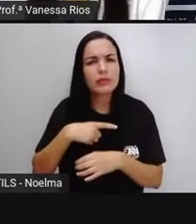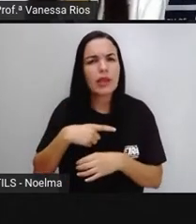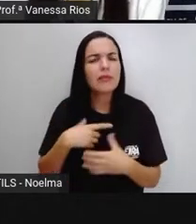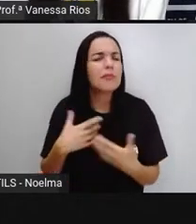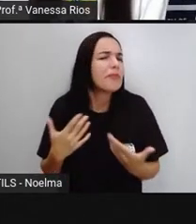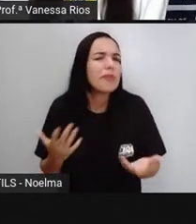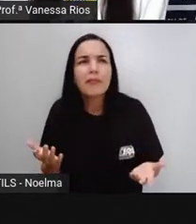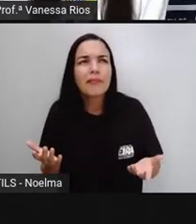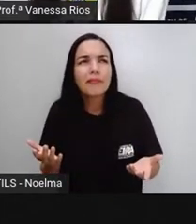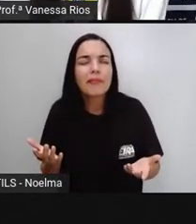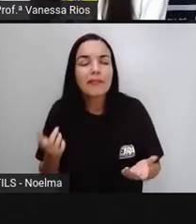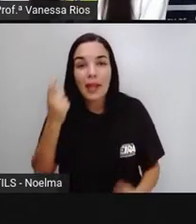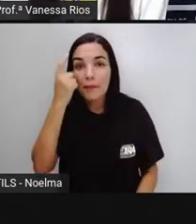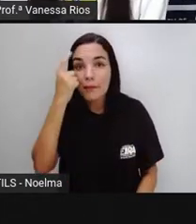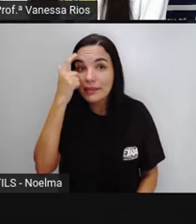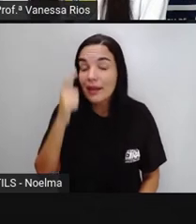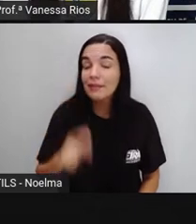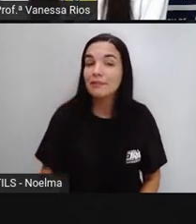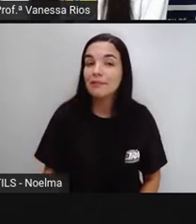Hum, pensa aí.